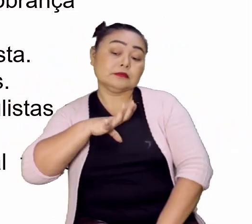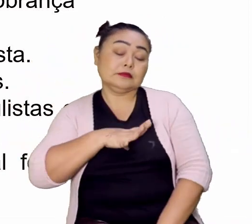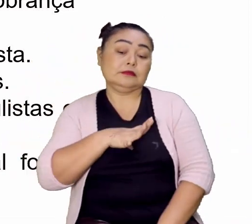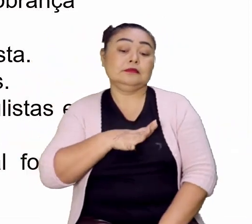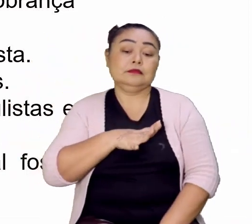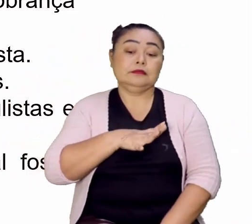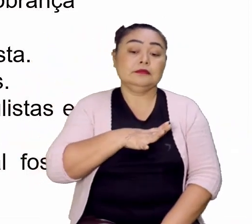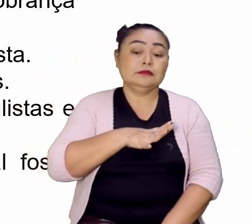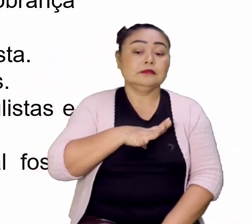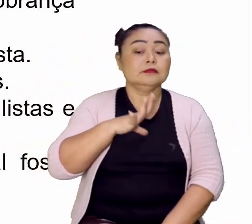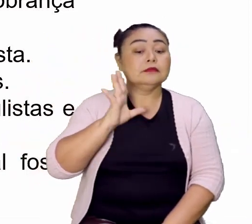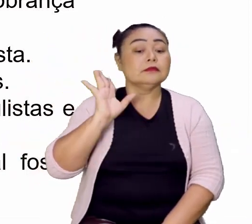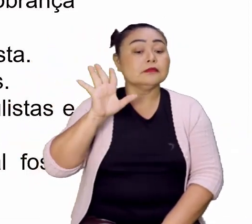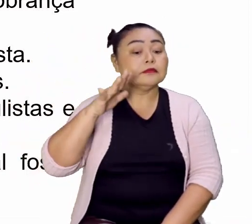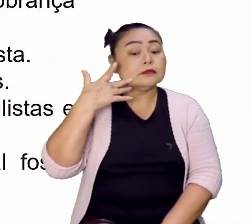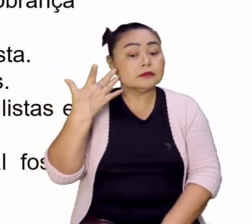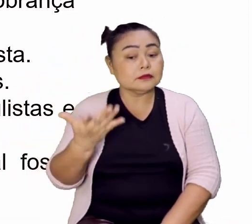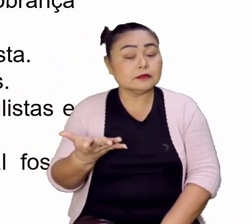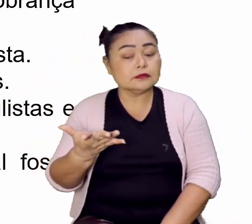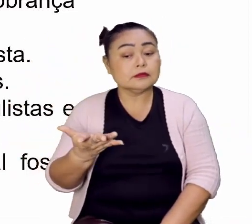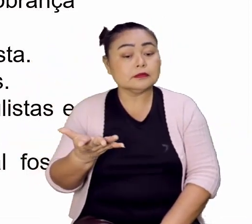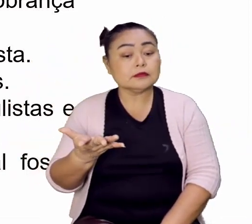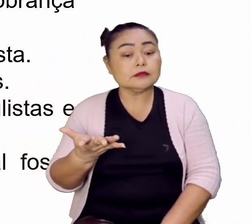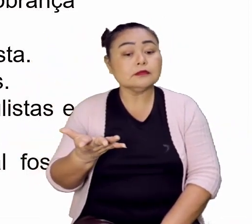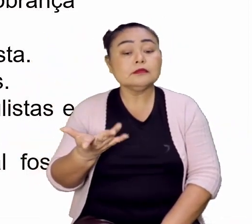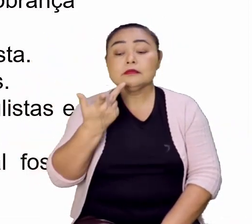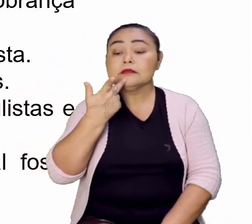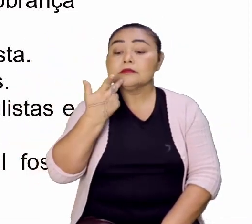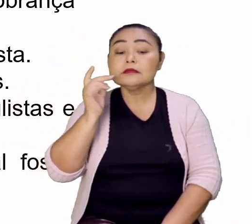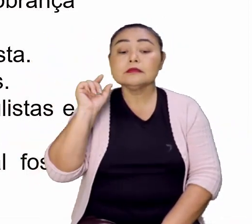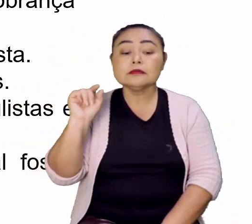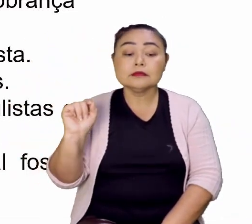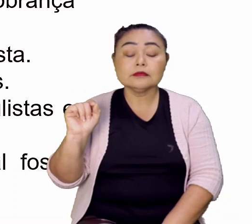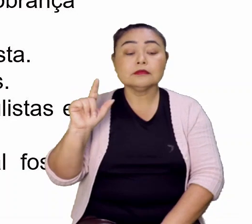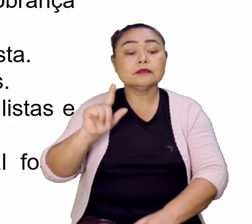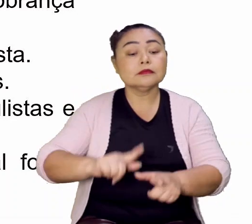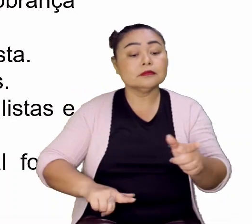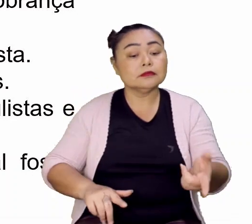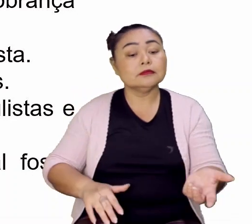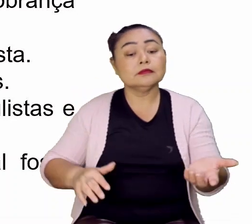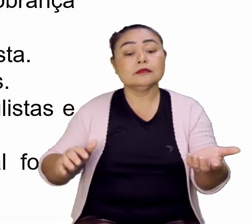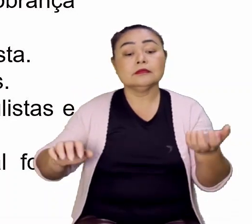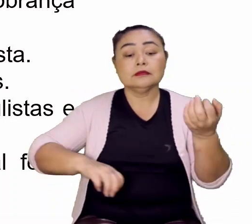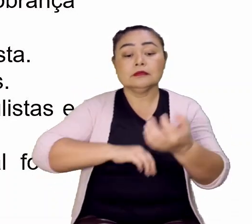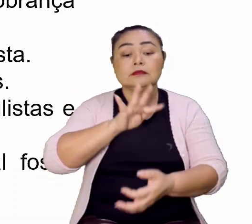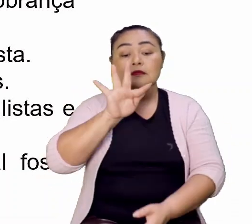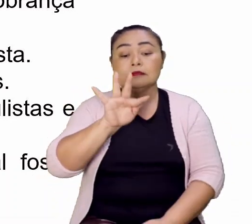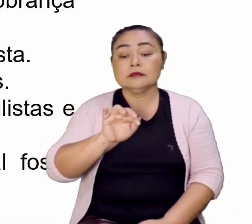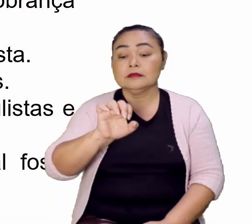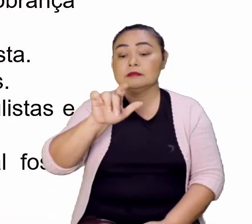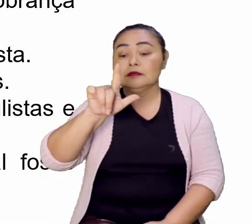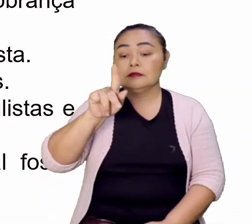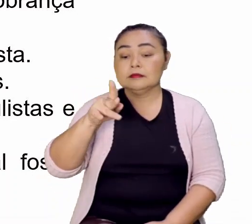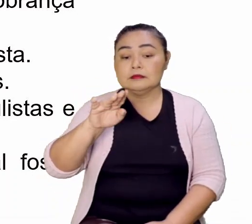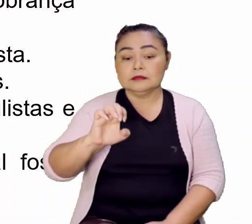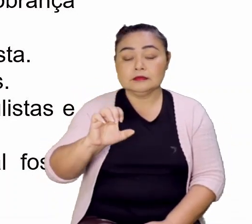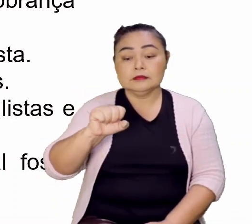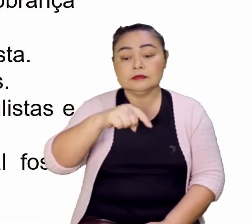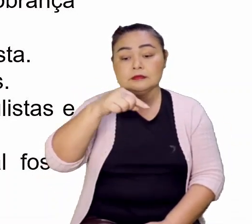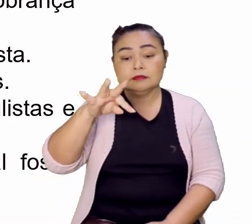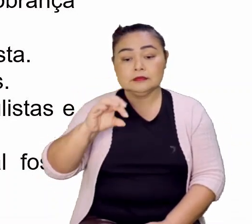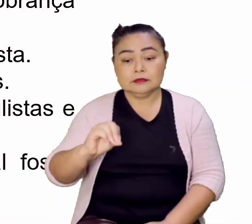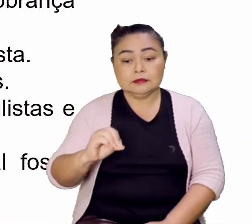Certo. Estamos falando, então, a revolta de Fribe dos Santos,